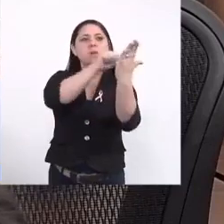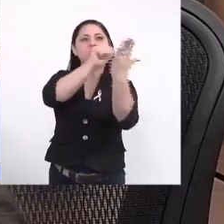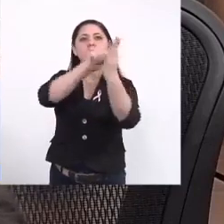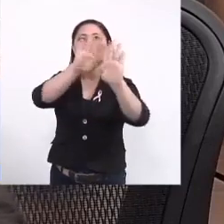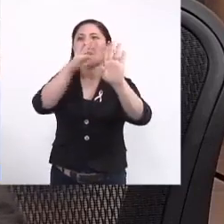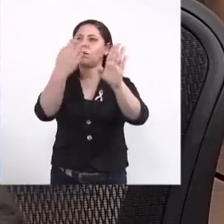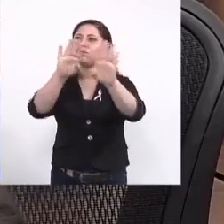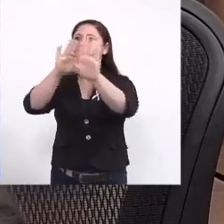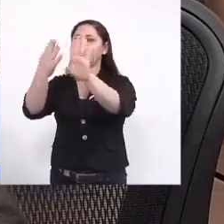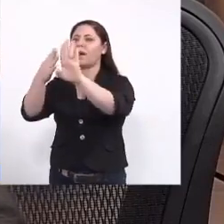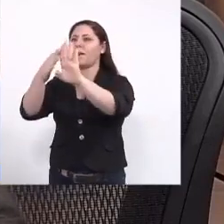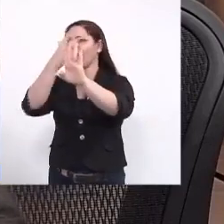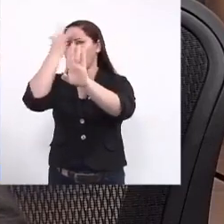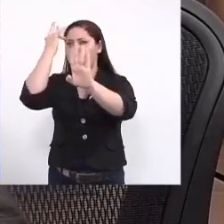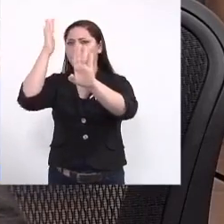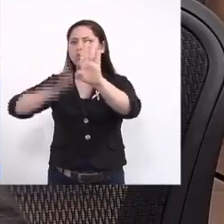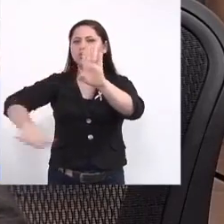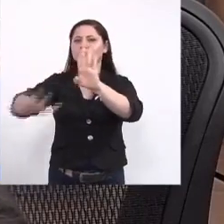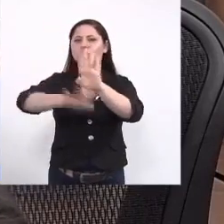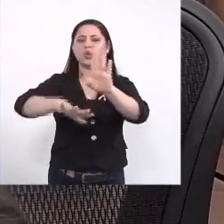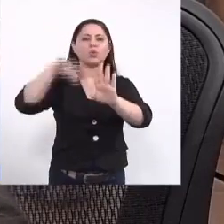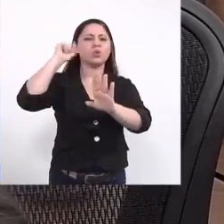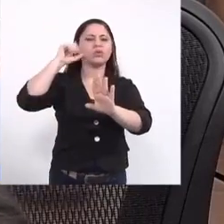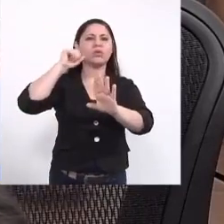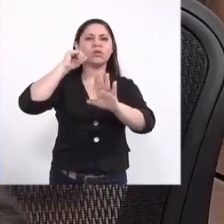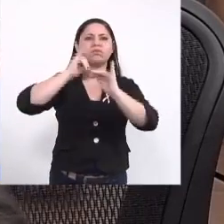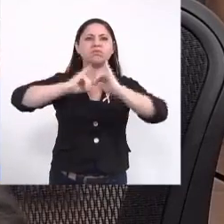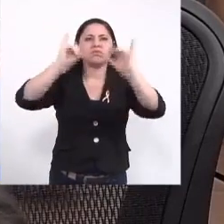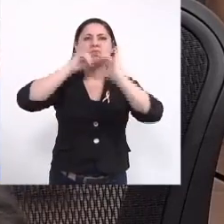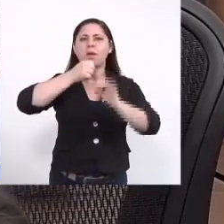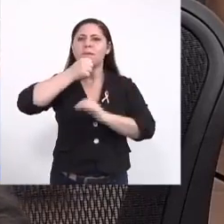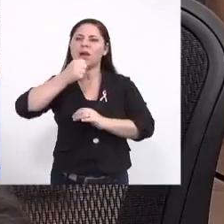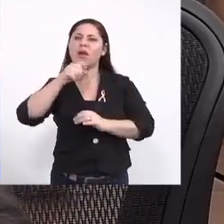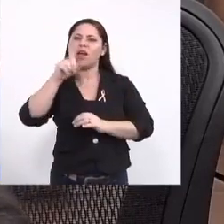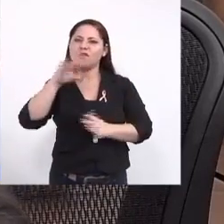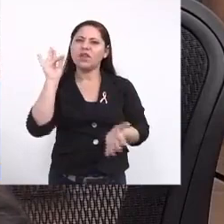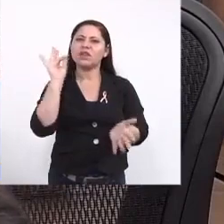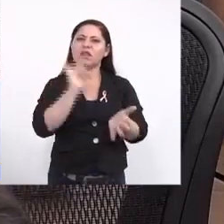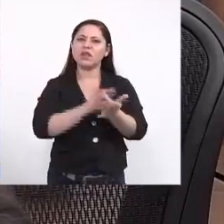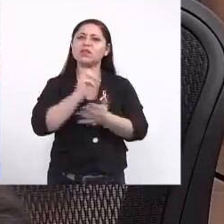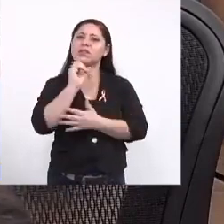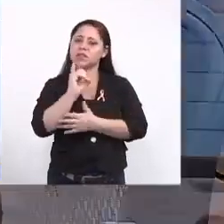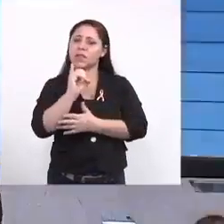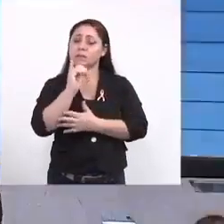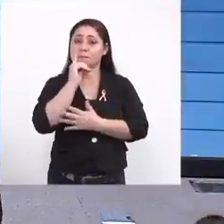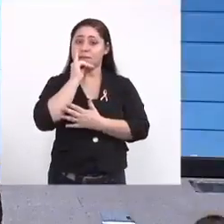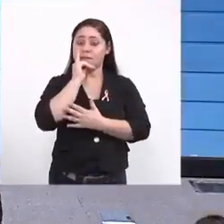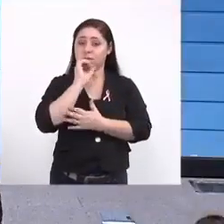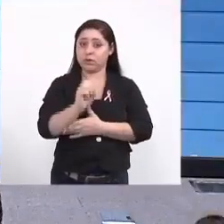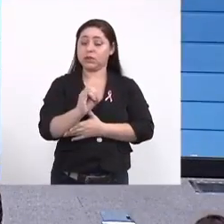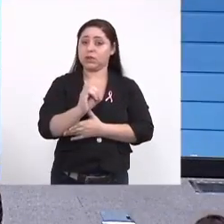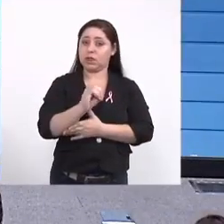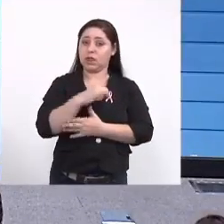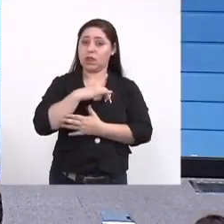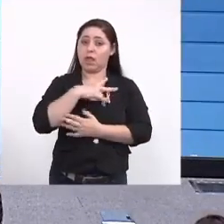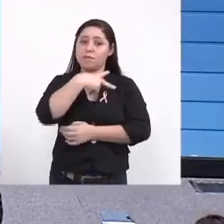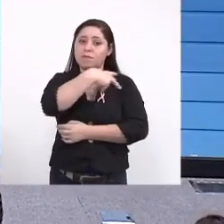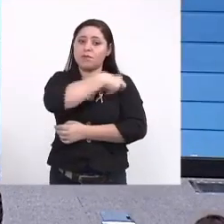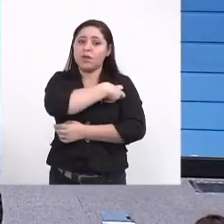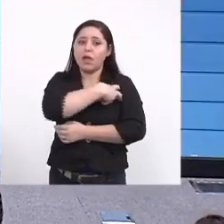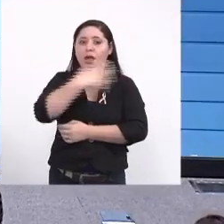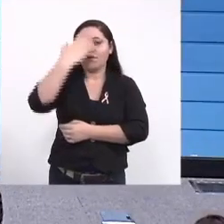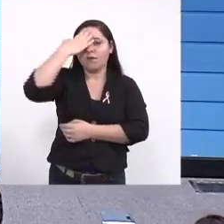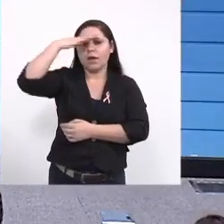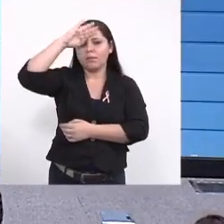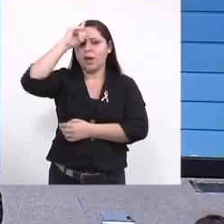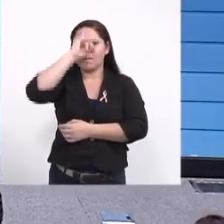escutou isso de forma sucinta em rádio em televisão e eles perguntam é verdade essa questão de se a gente tomou a vacina